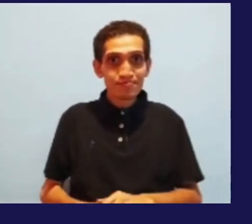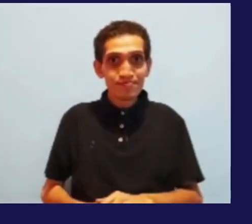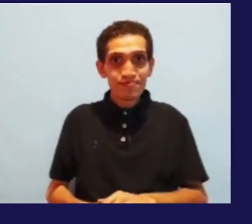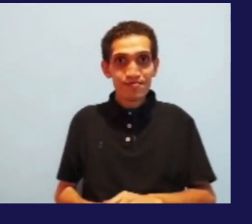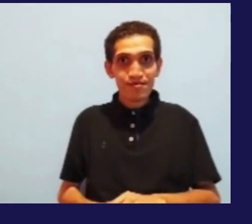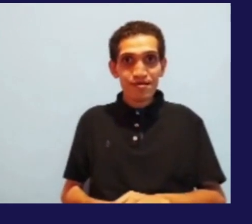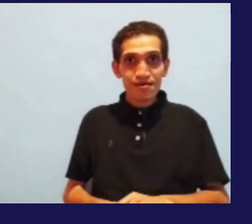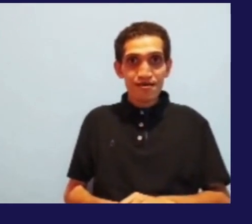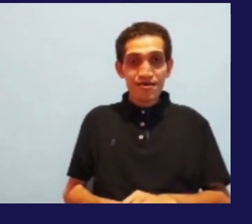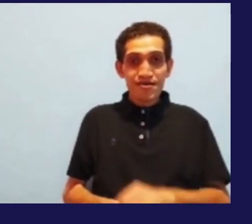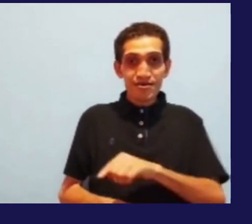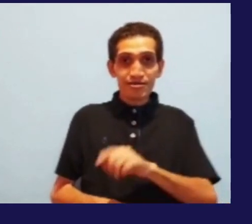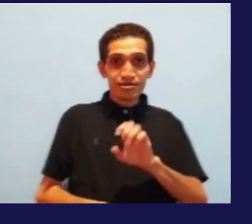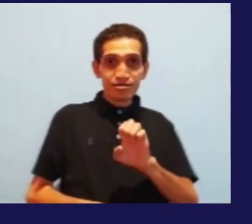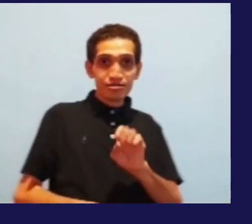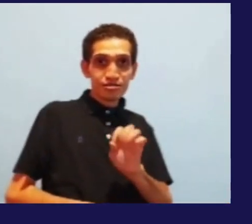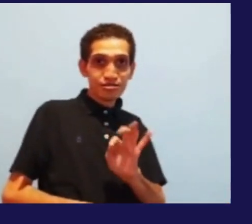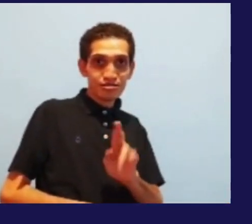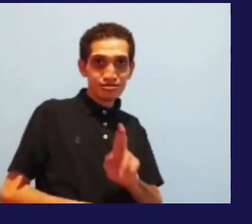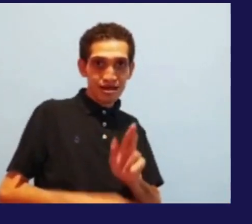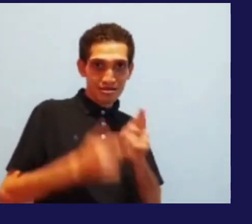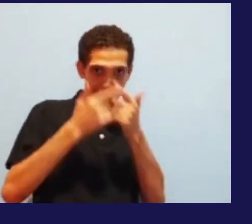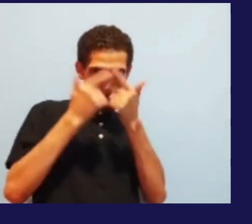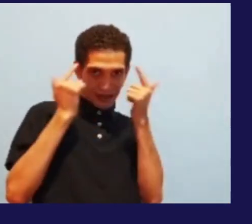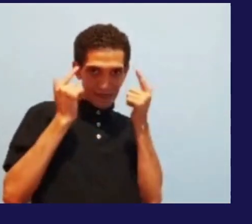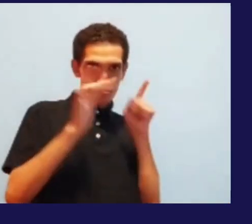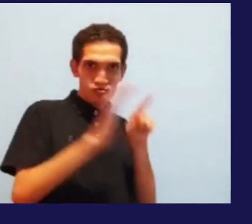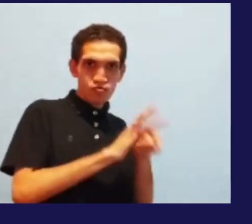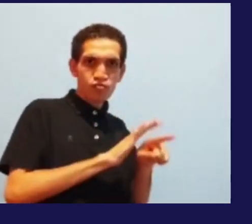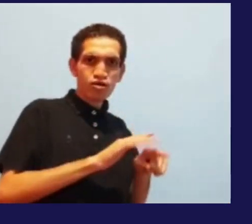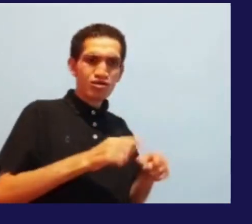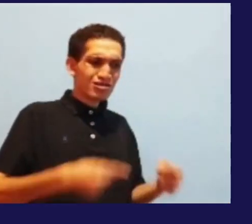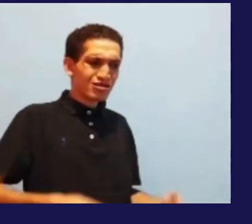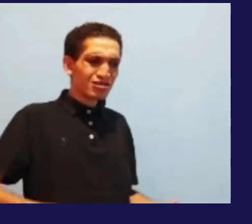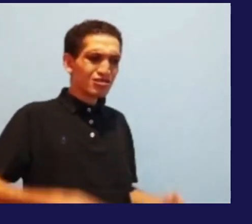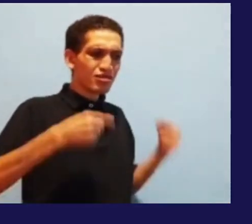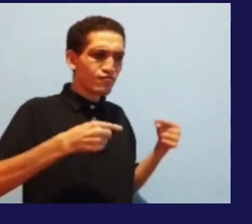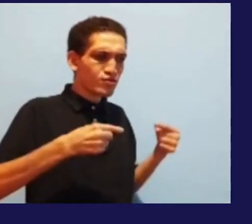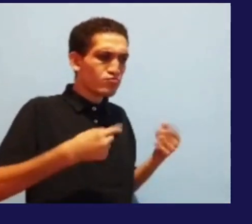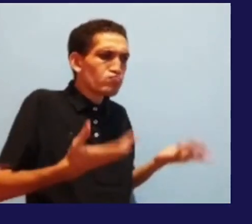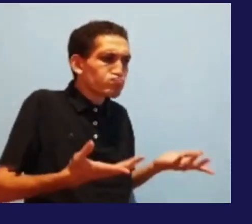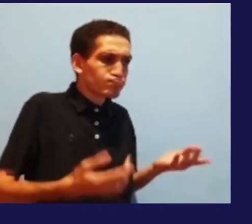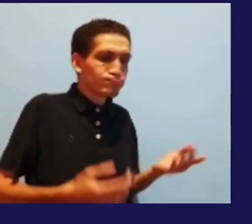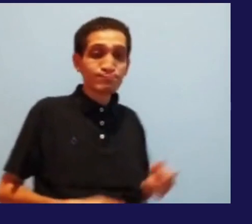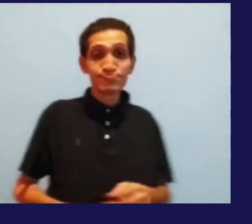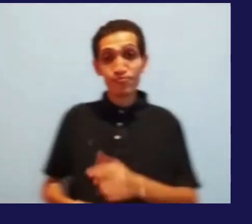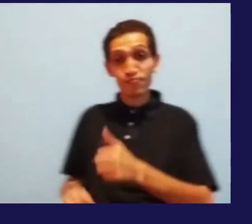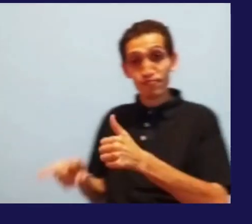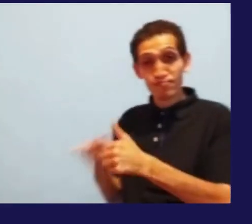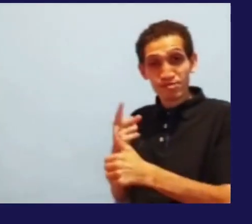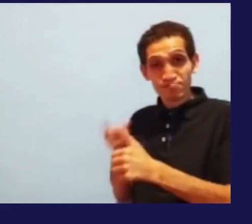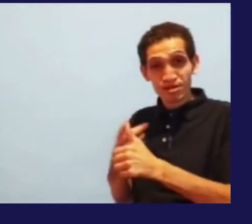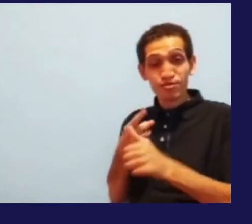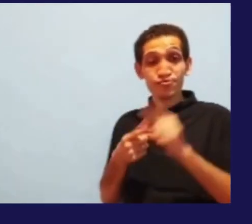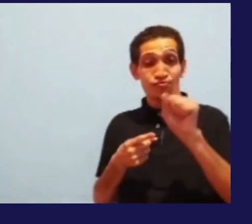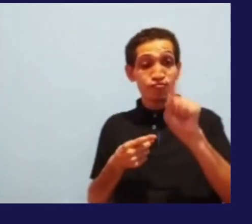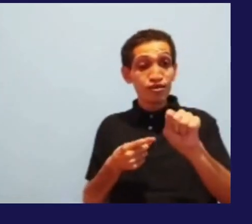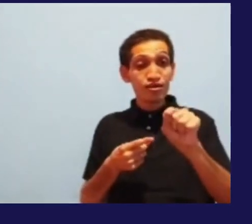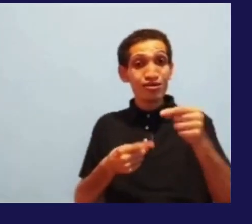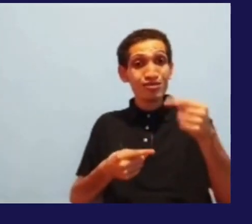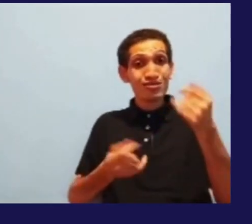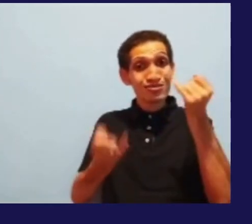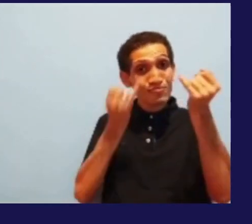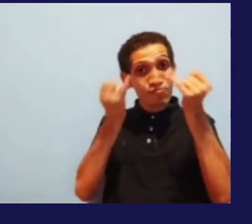Eu vejo que o principal desafio na acessibilidade digital é as pessoas se informarem. E